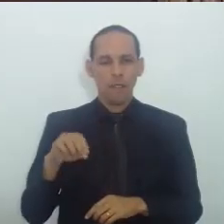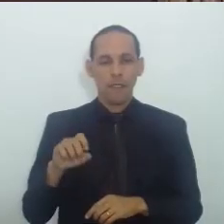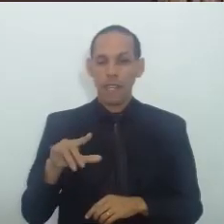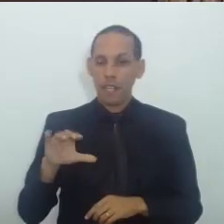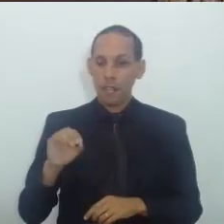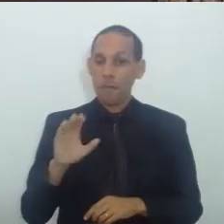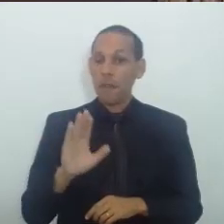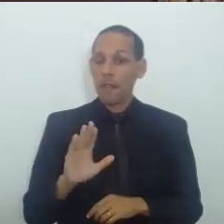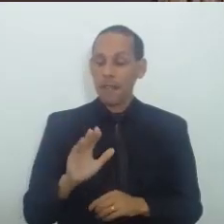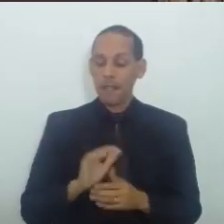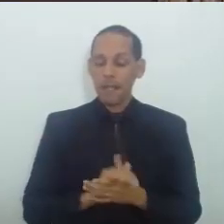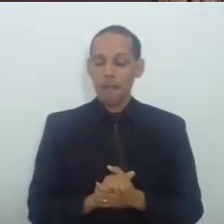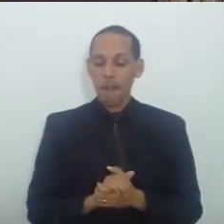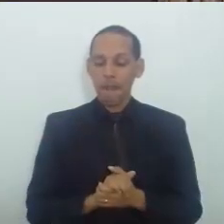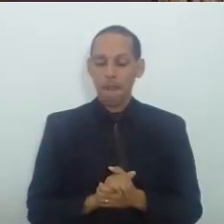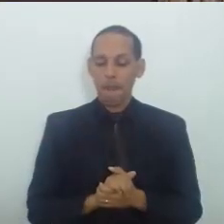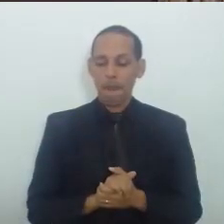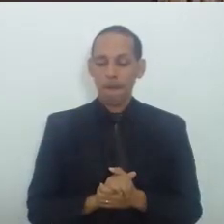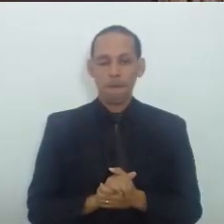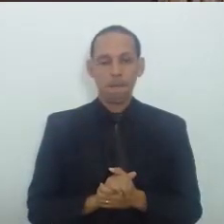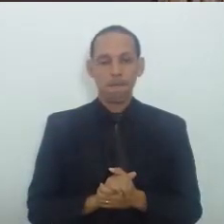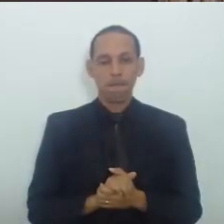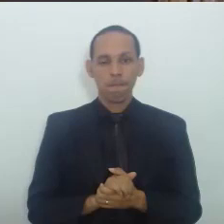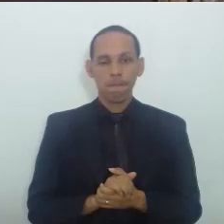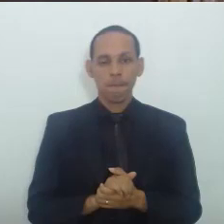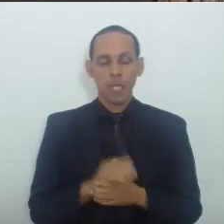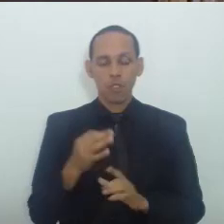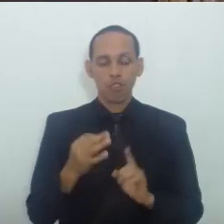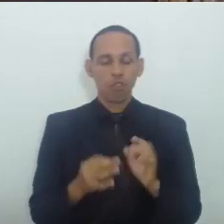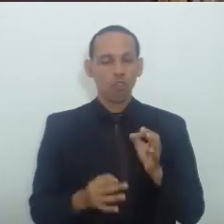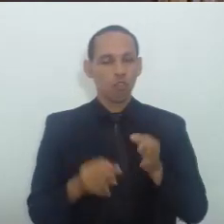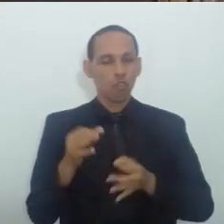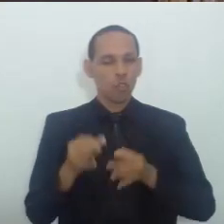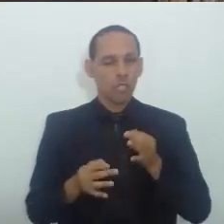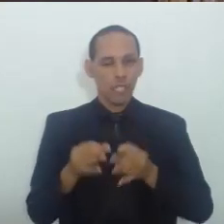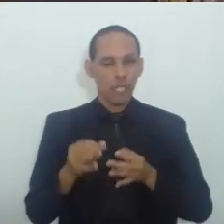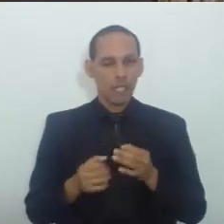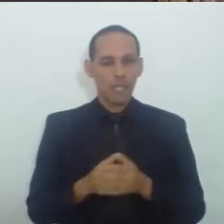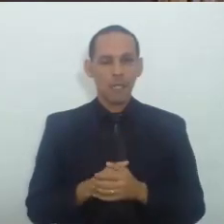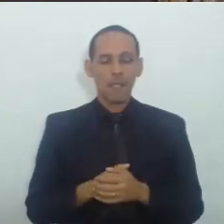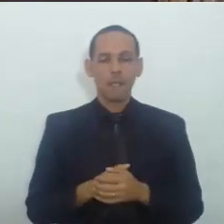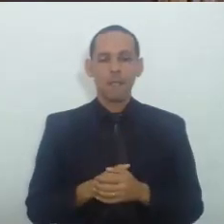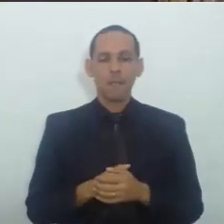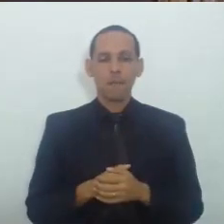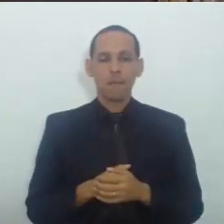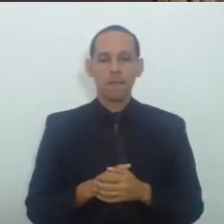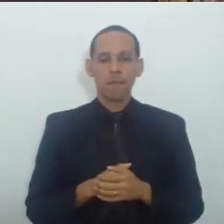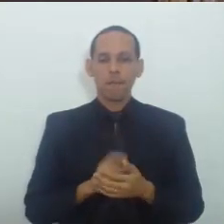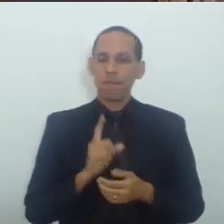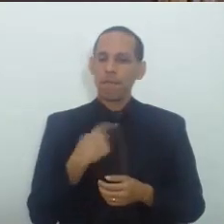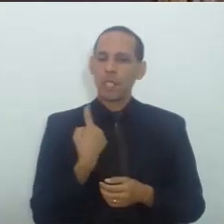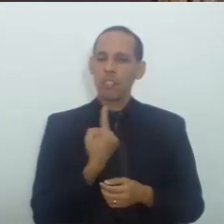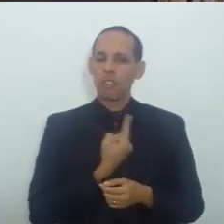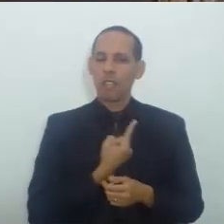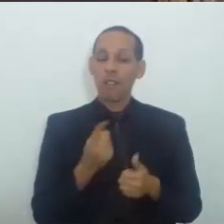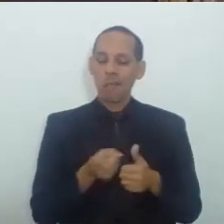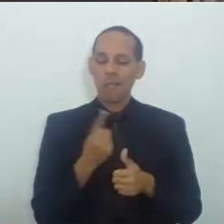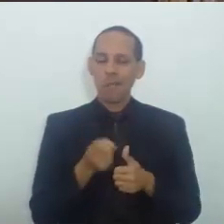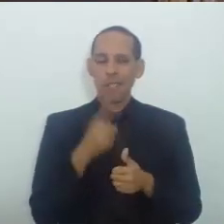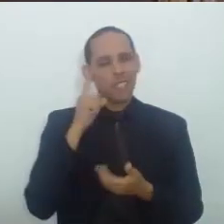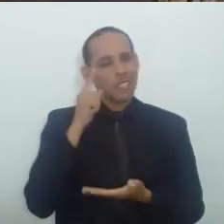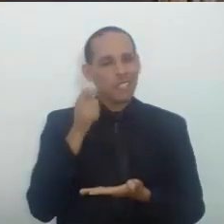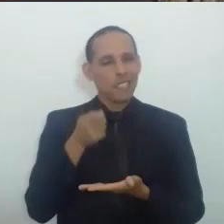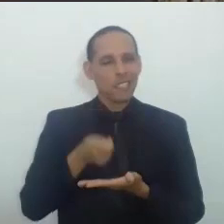A imagem Do julgamento Da DIN Nós deveríamos Primeiro decidir